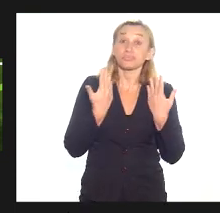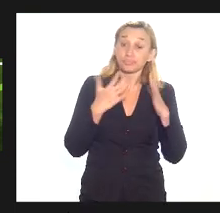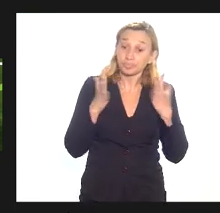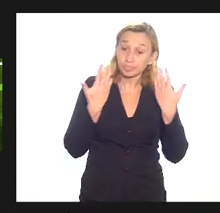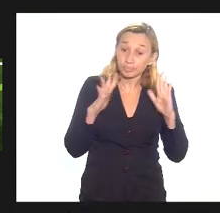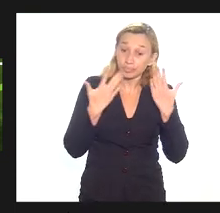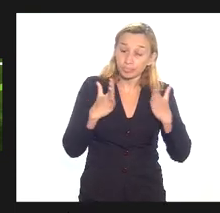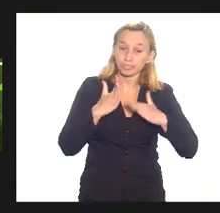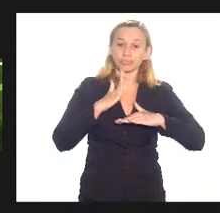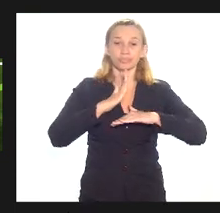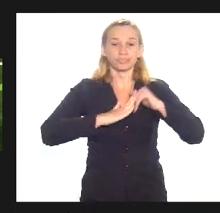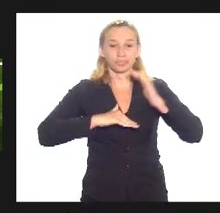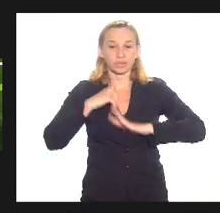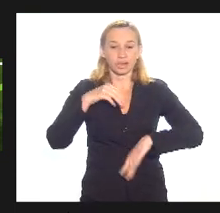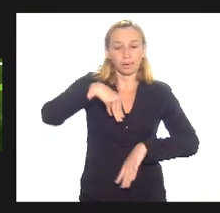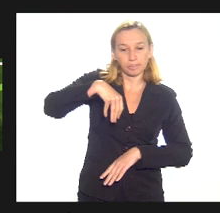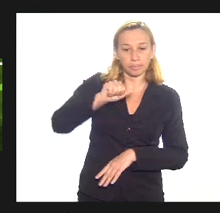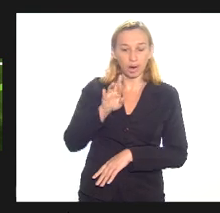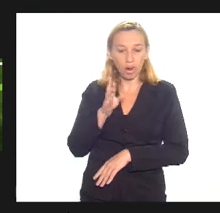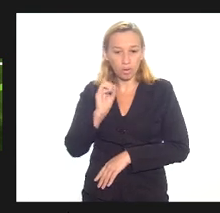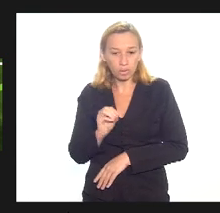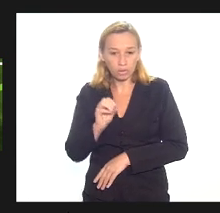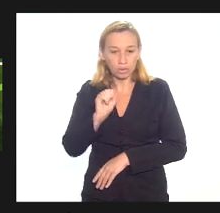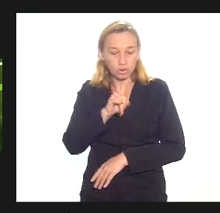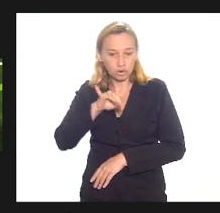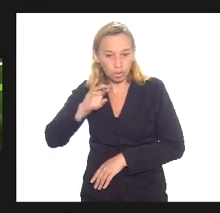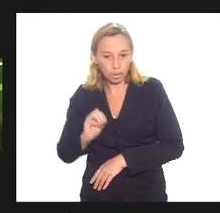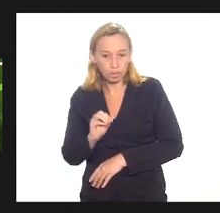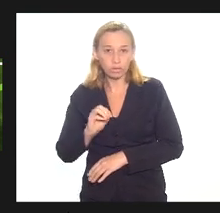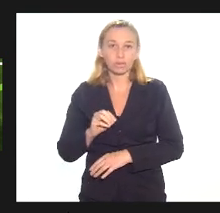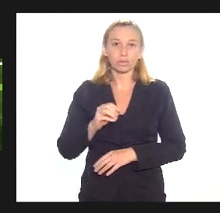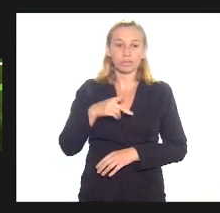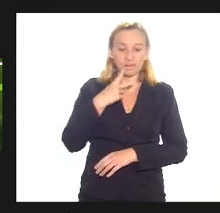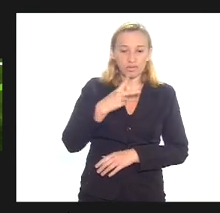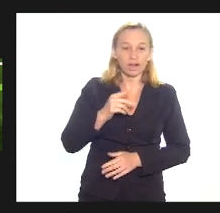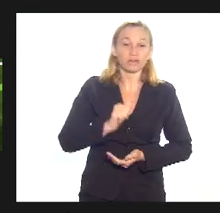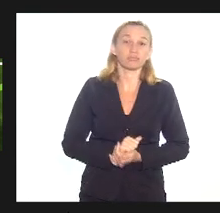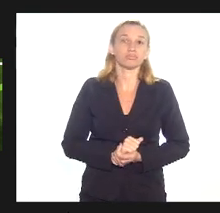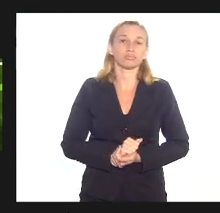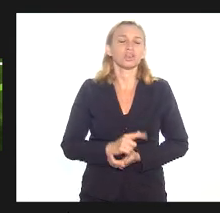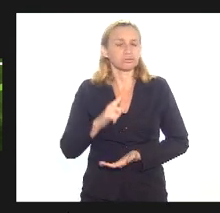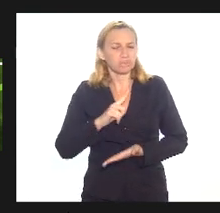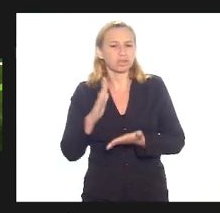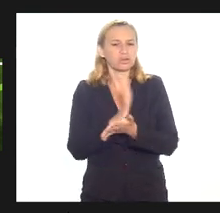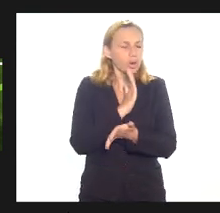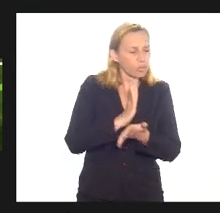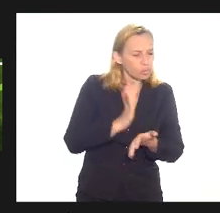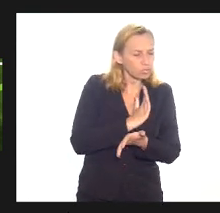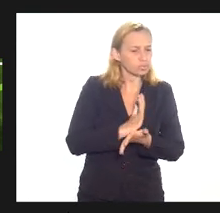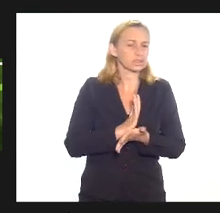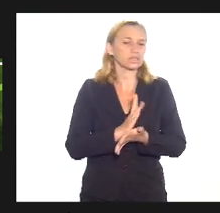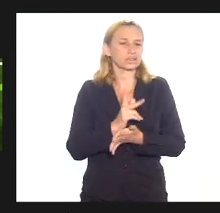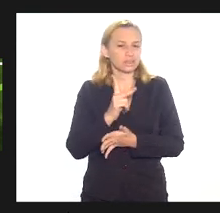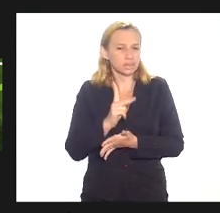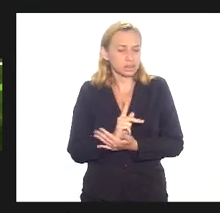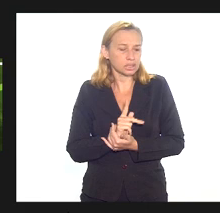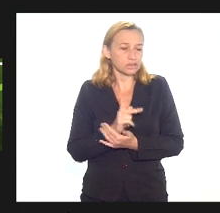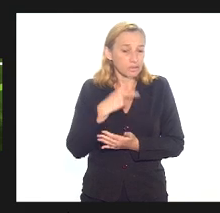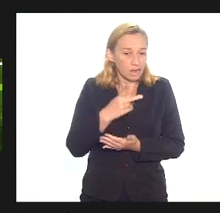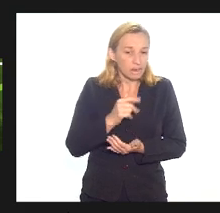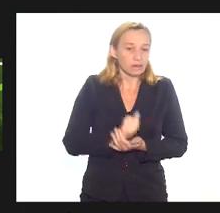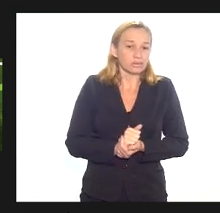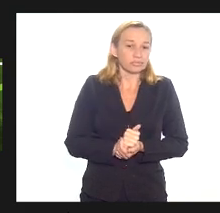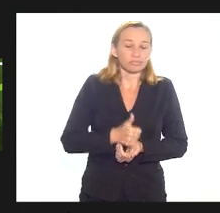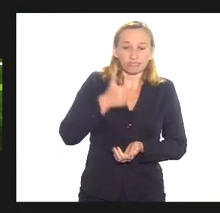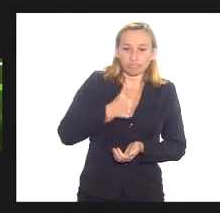o professor Mauro Osório pela explanação eu tenho algumas convicções a serem feitas a primeira da